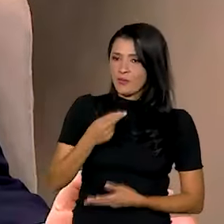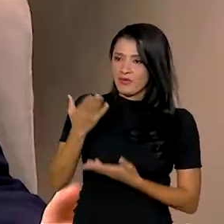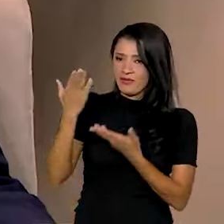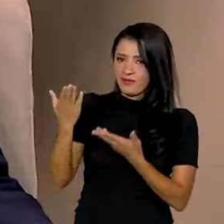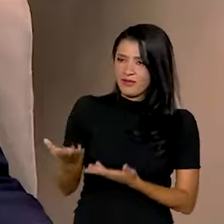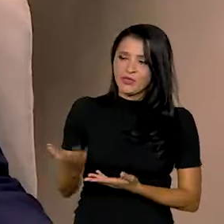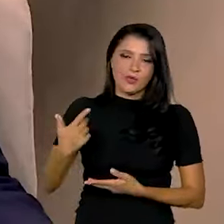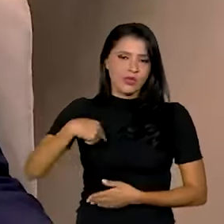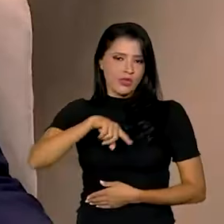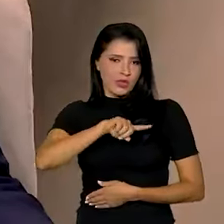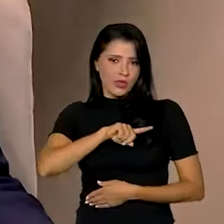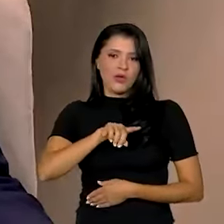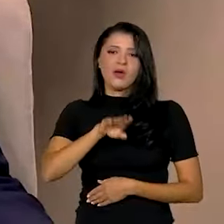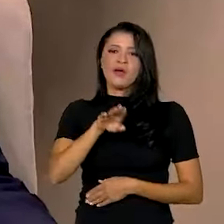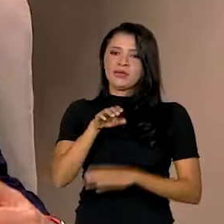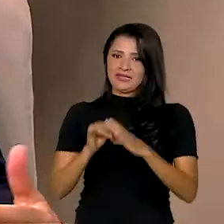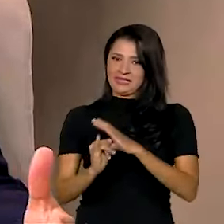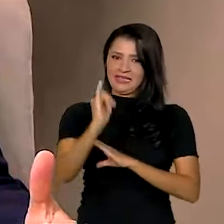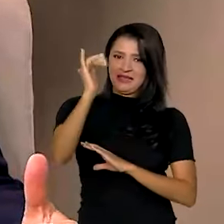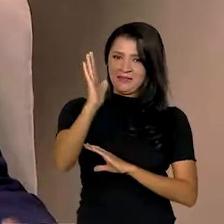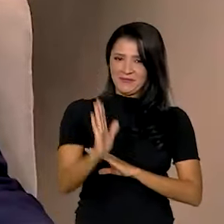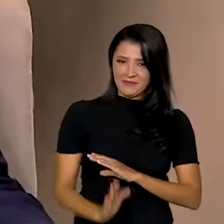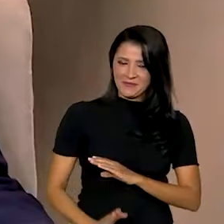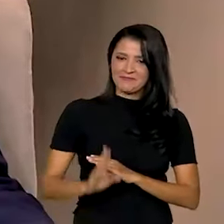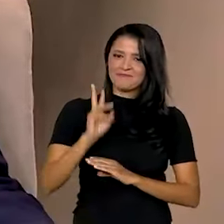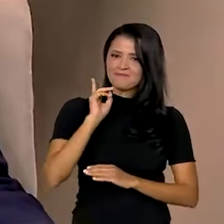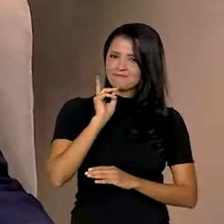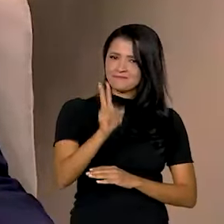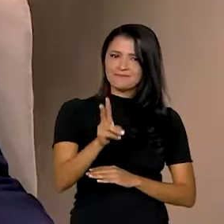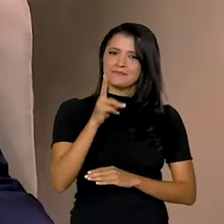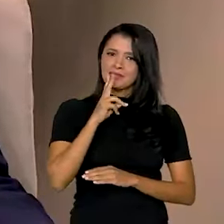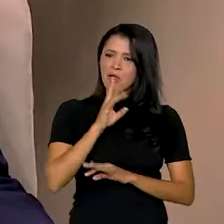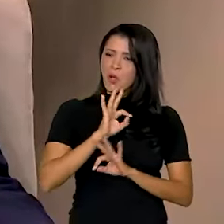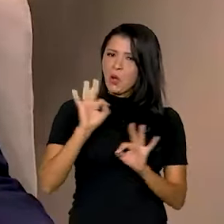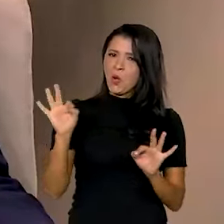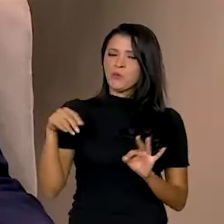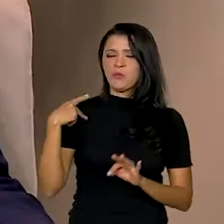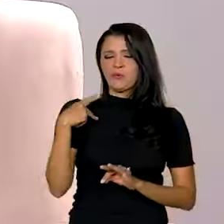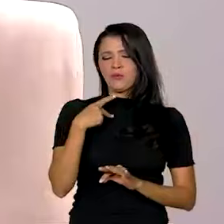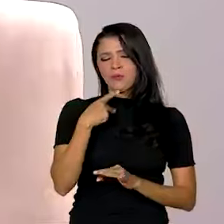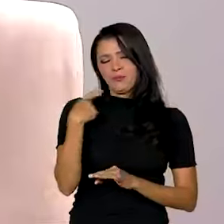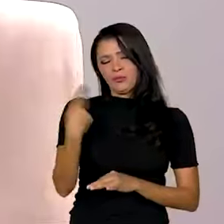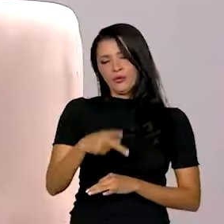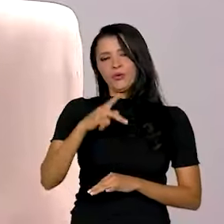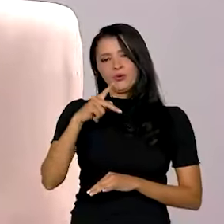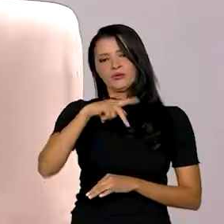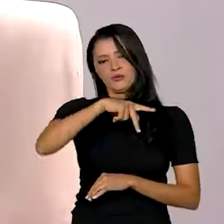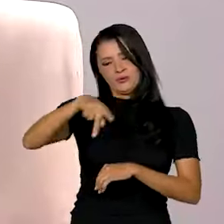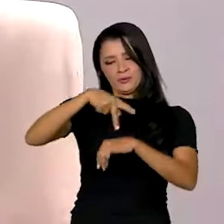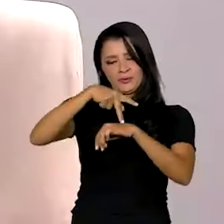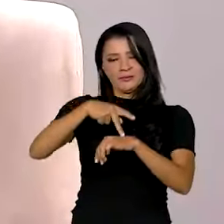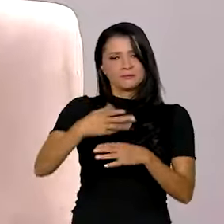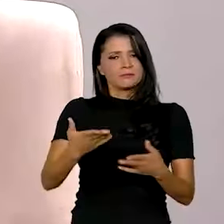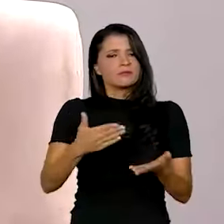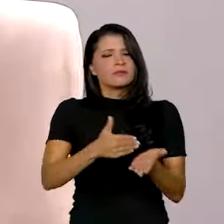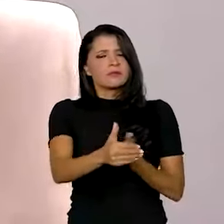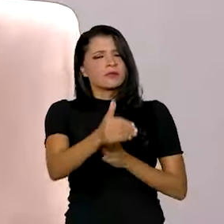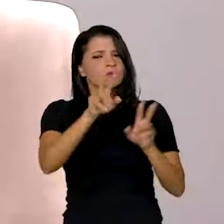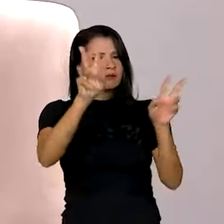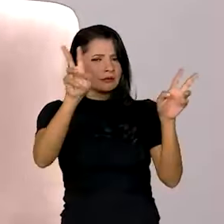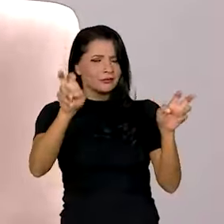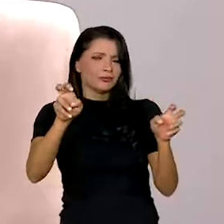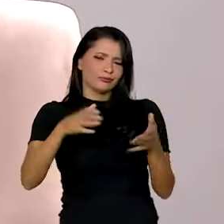a nossa EBC, que tanto faz bem para o nosso país. Ótimo. A gente começa com esse assunto